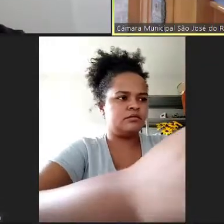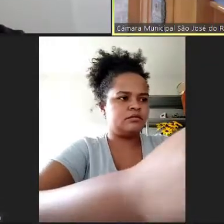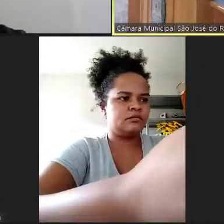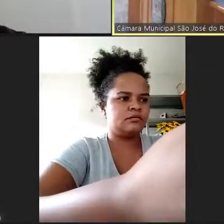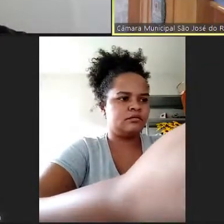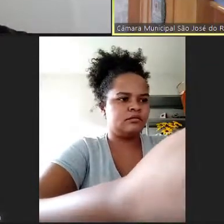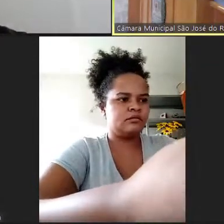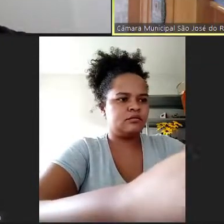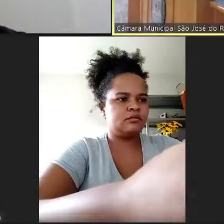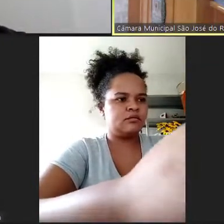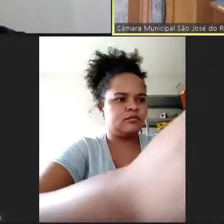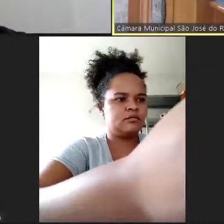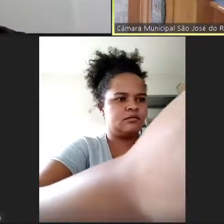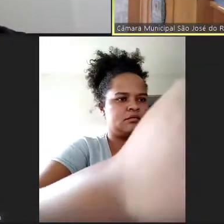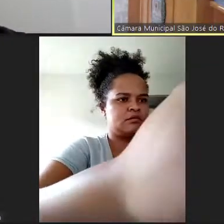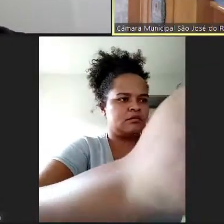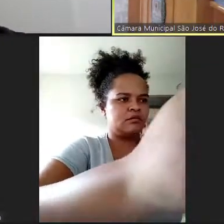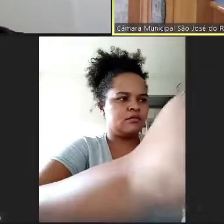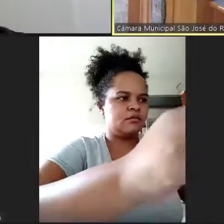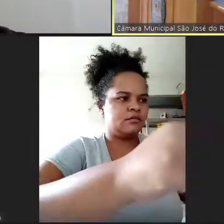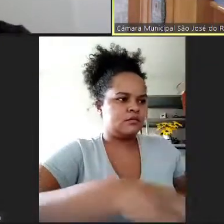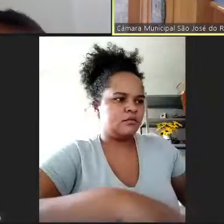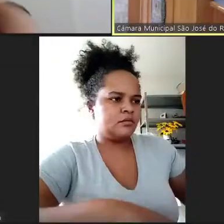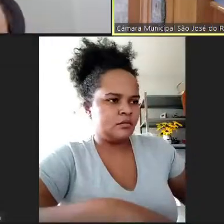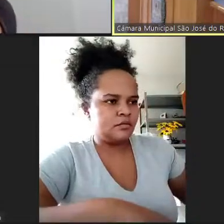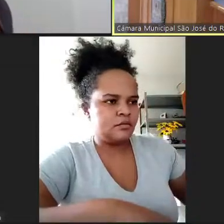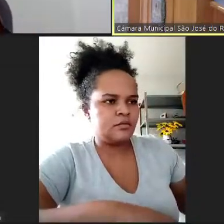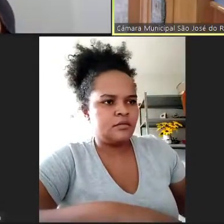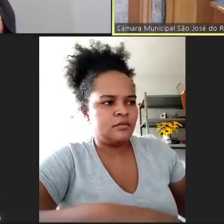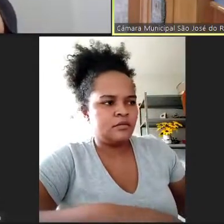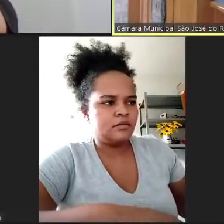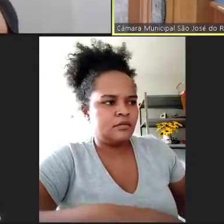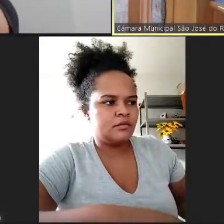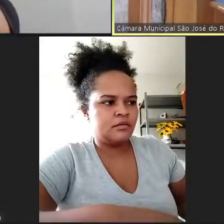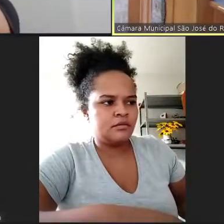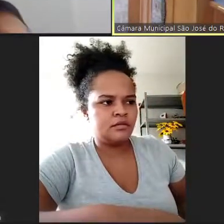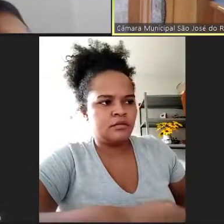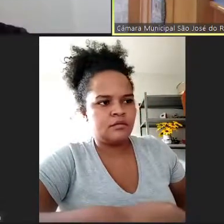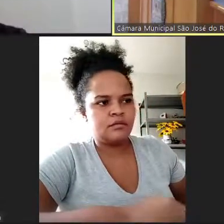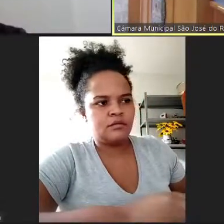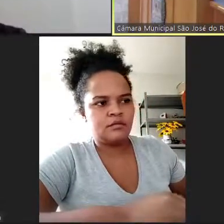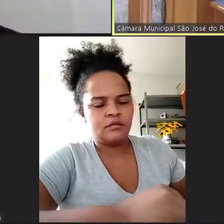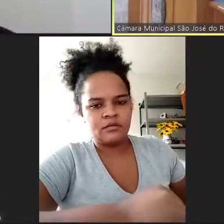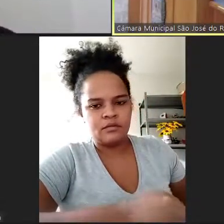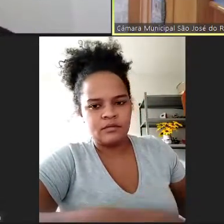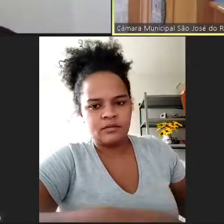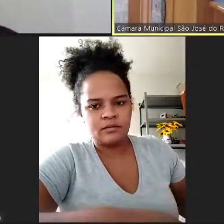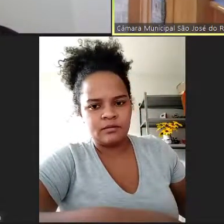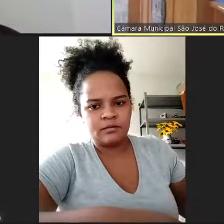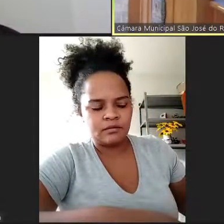apresentado a indicação ontem à tarde, aqui na Câmara, e bom que isso já está em